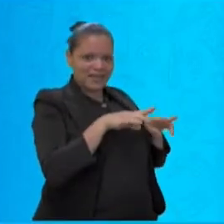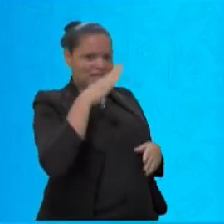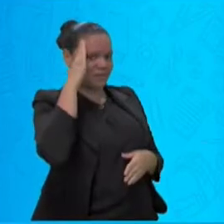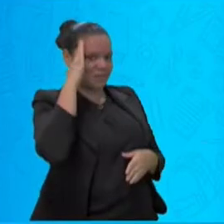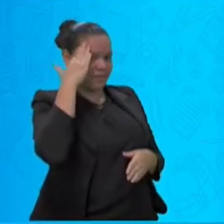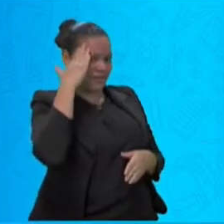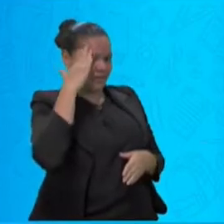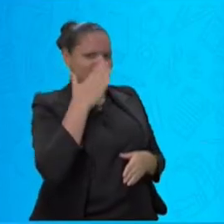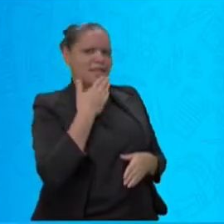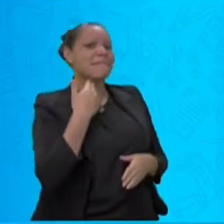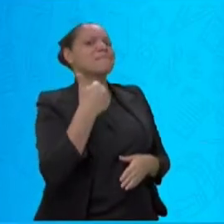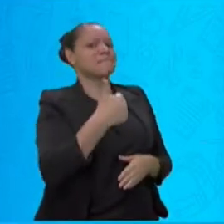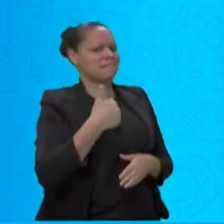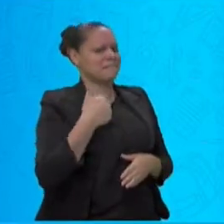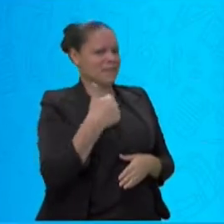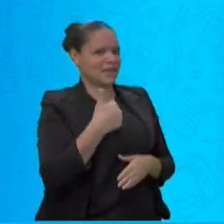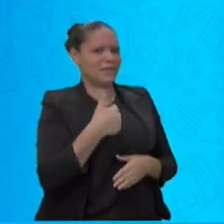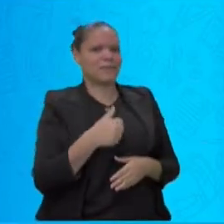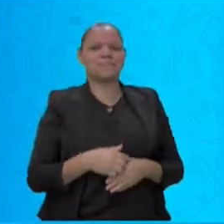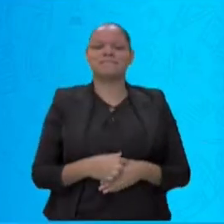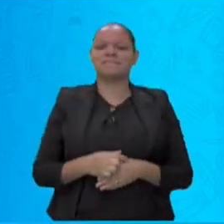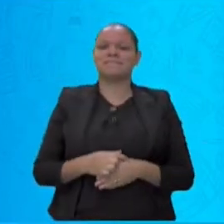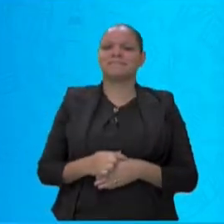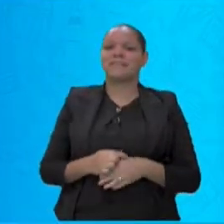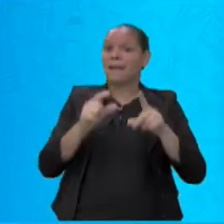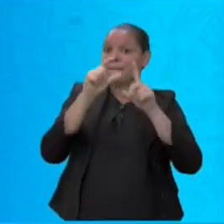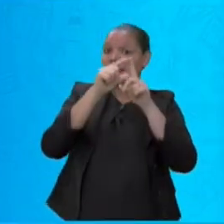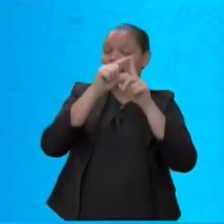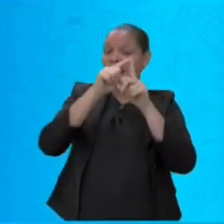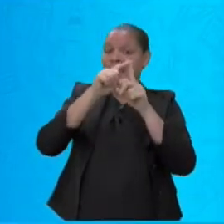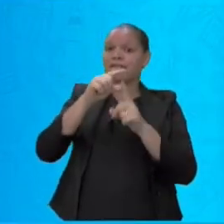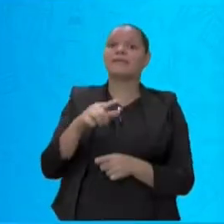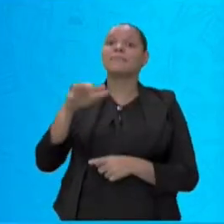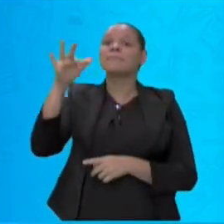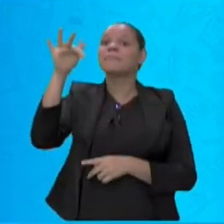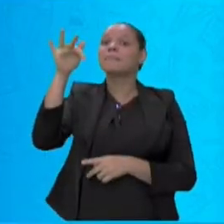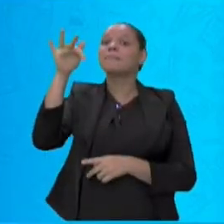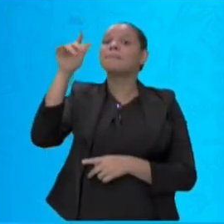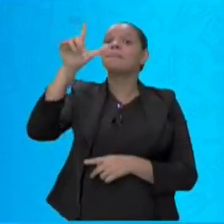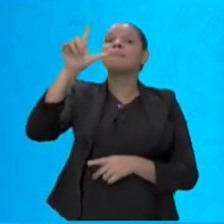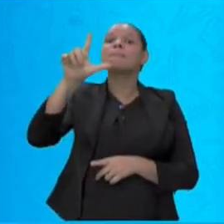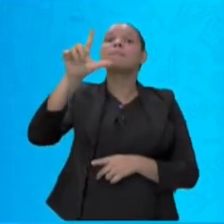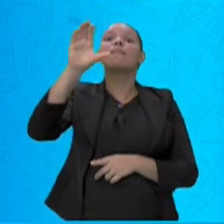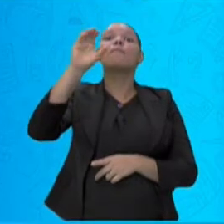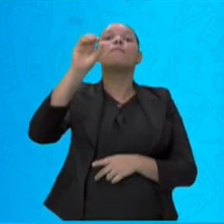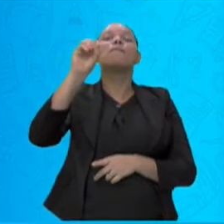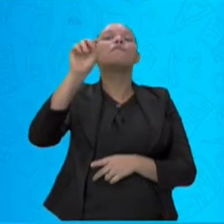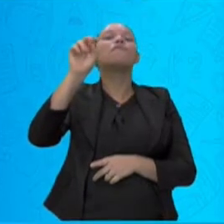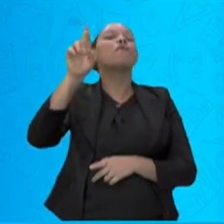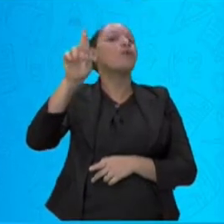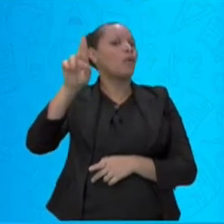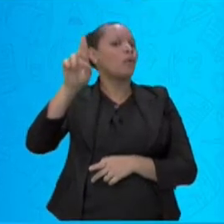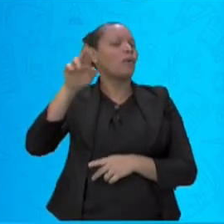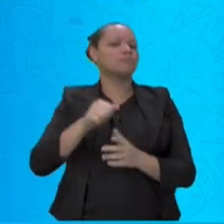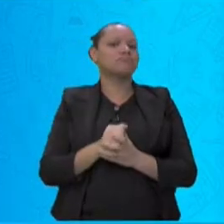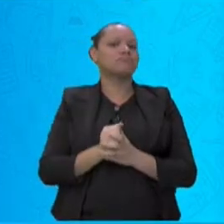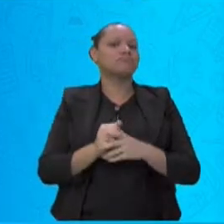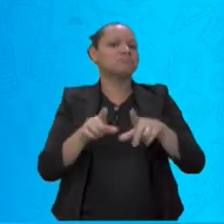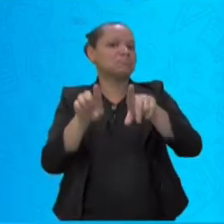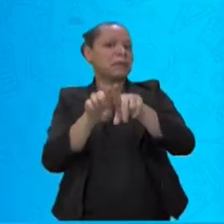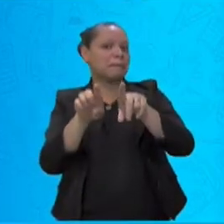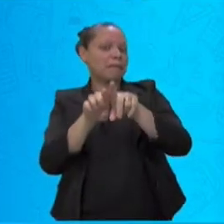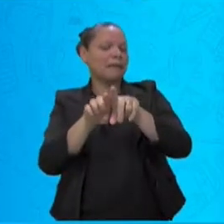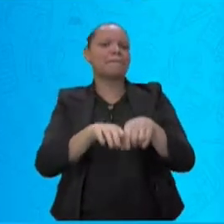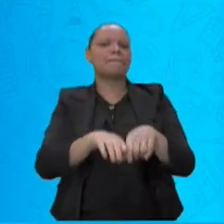só, flor, planta. Preste